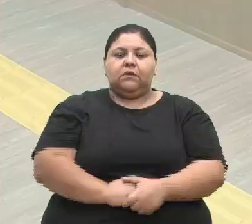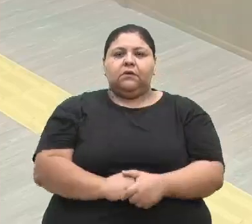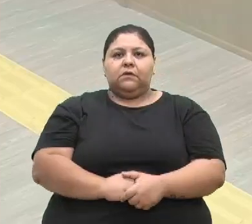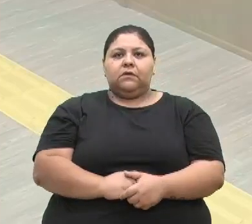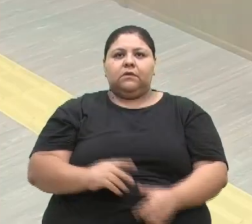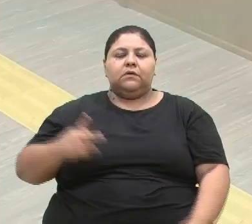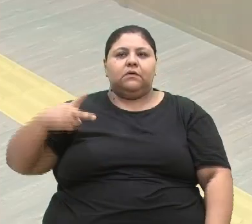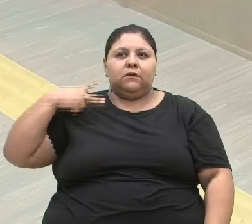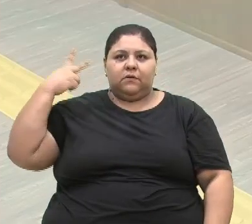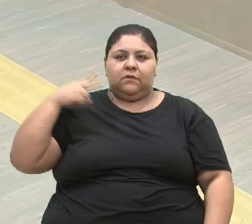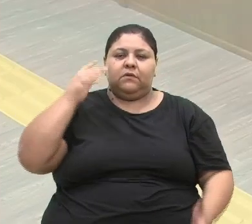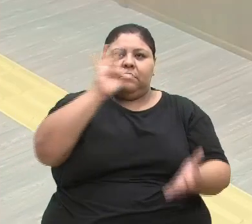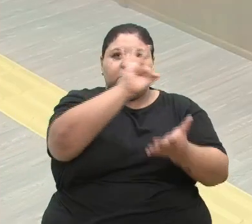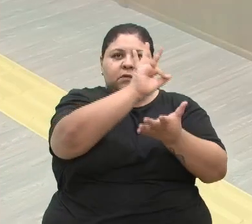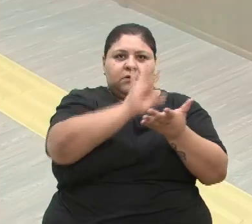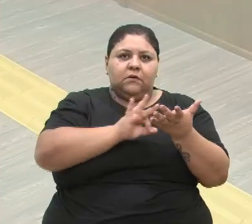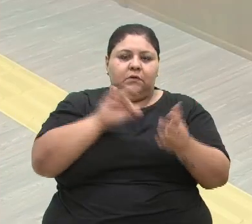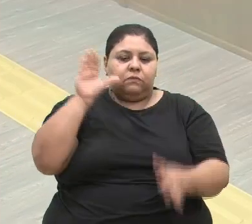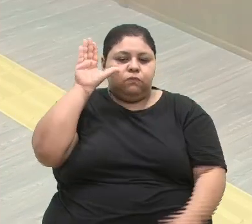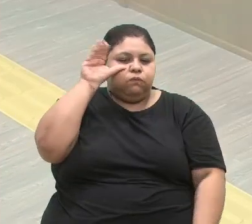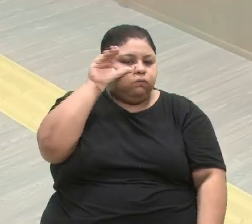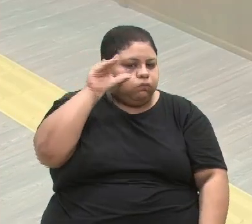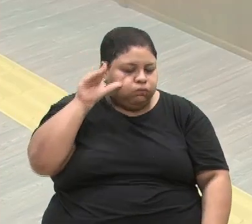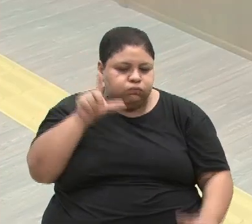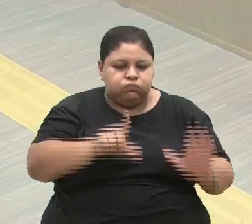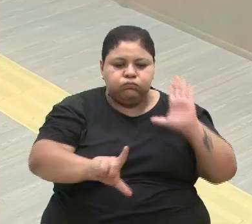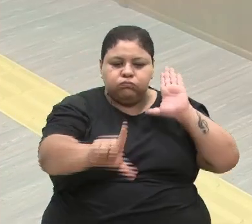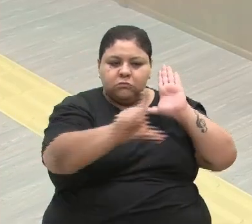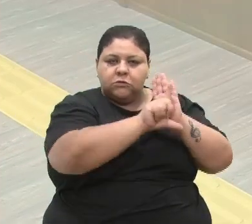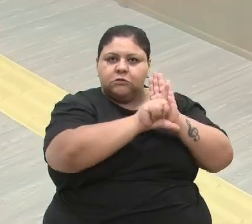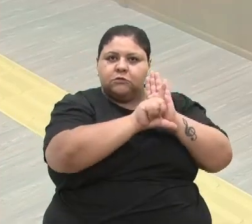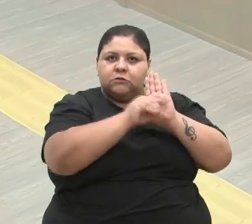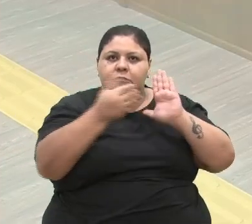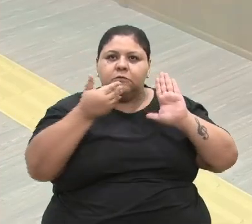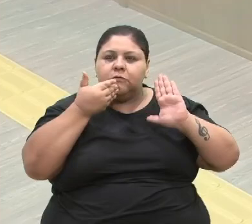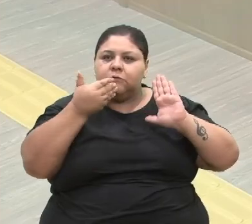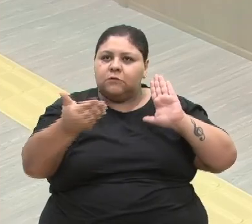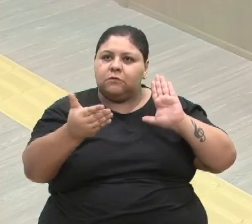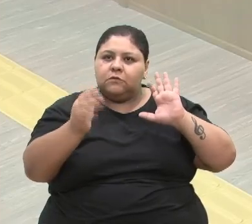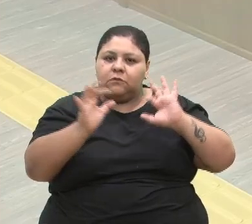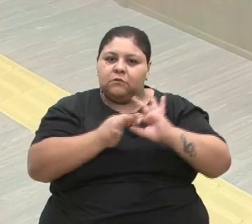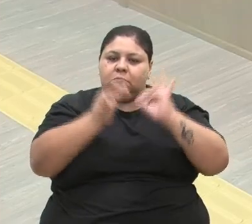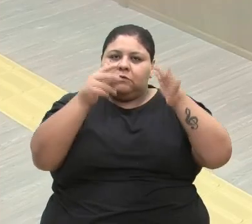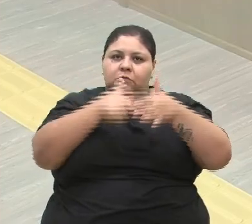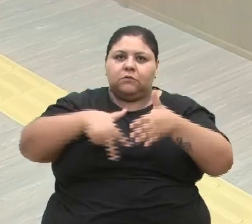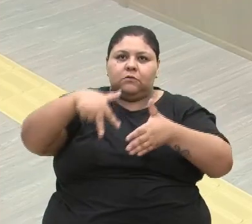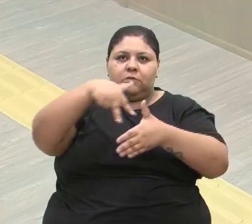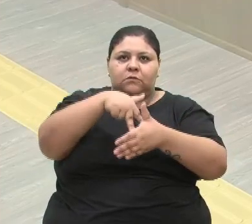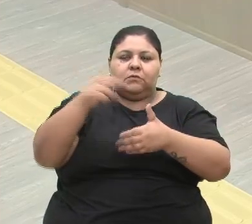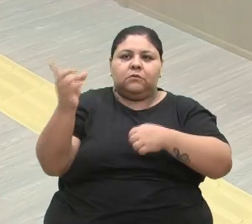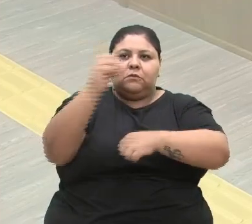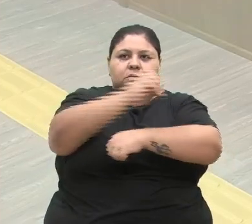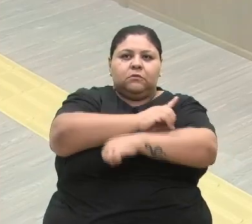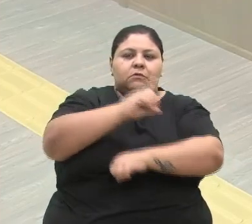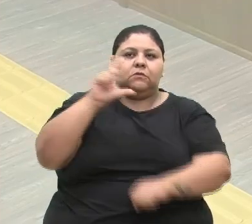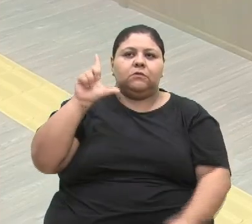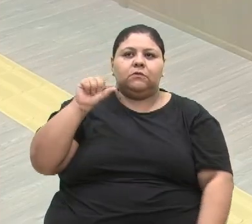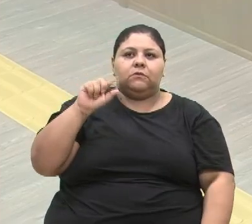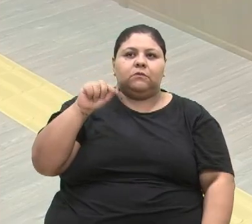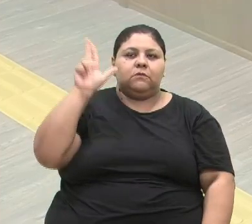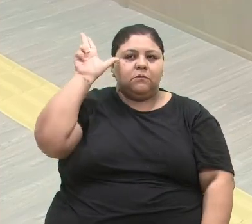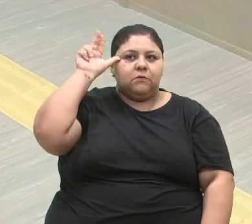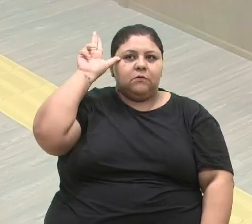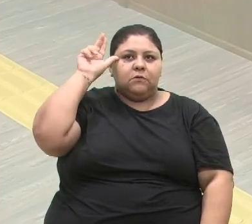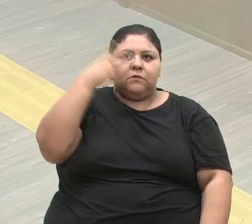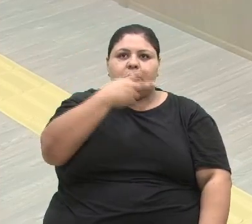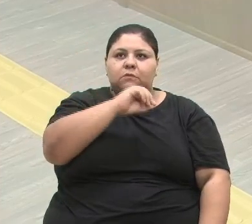O vereador que o presidente subscreve, observadas as disposições regimentais, requer o espaço da Tribuna Livre no dia 10 de abril de 2024 para